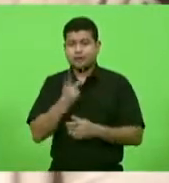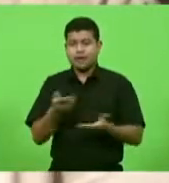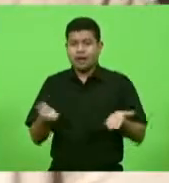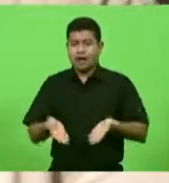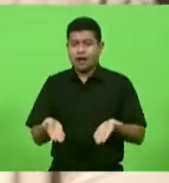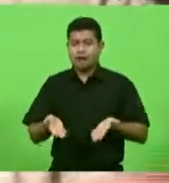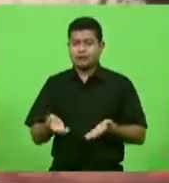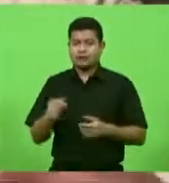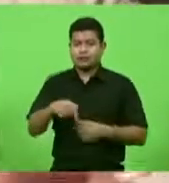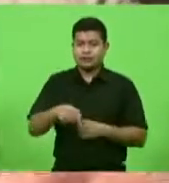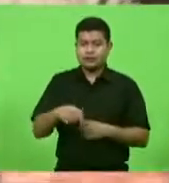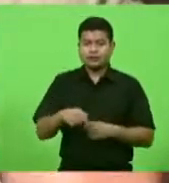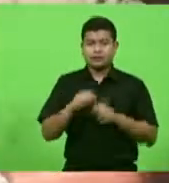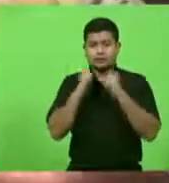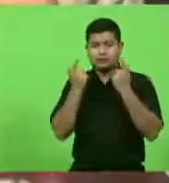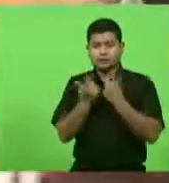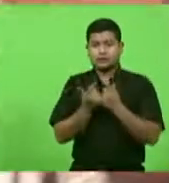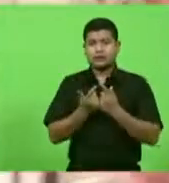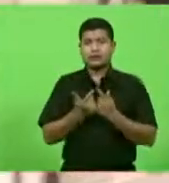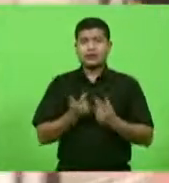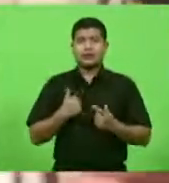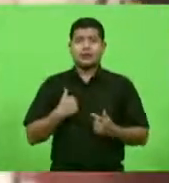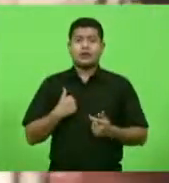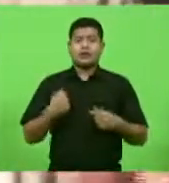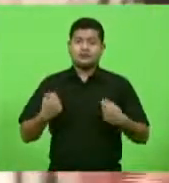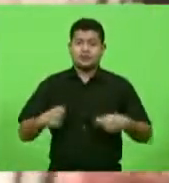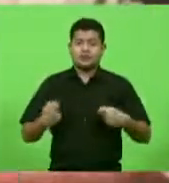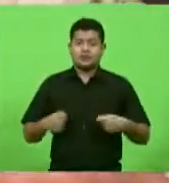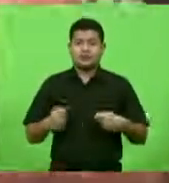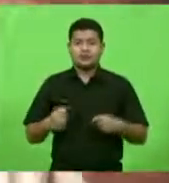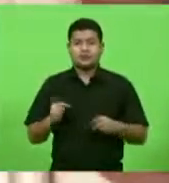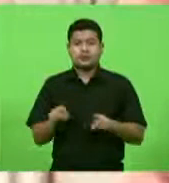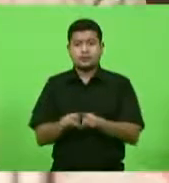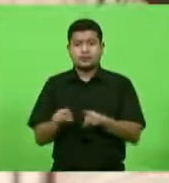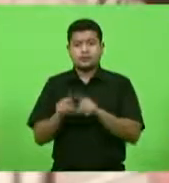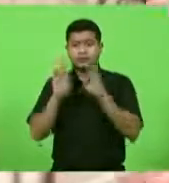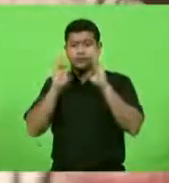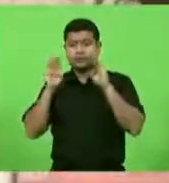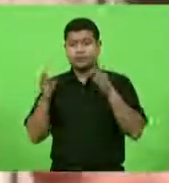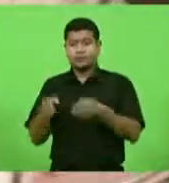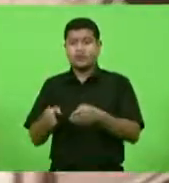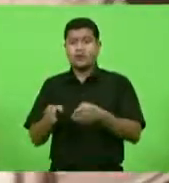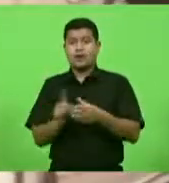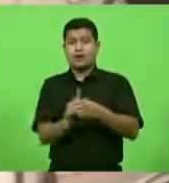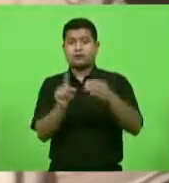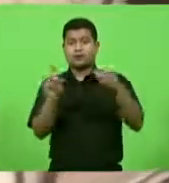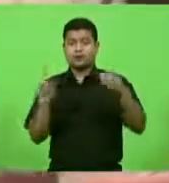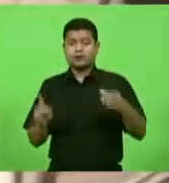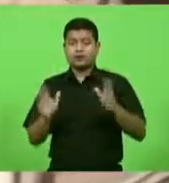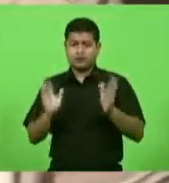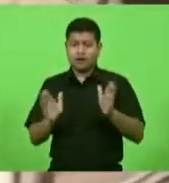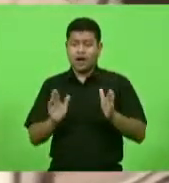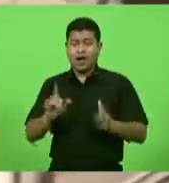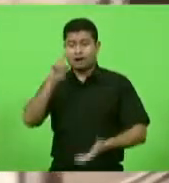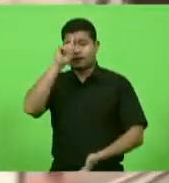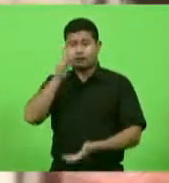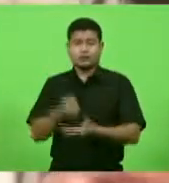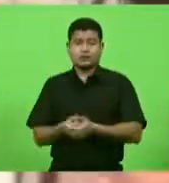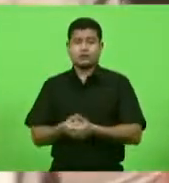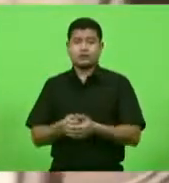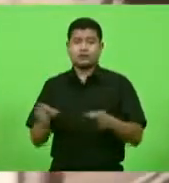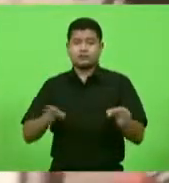nesse assunto que não nos pode fugir o olhar em relação ao afastamento que já está consagrado nesse período do